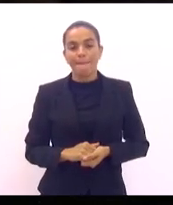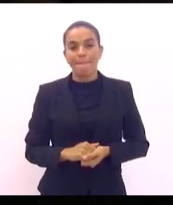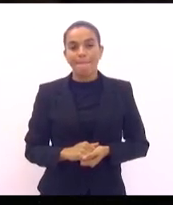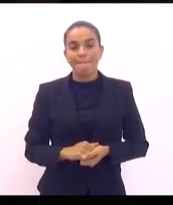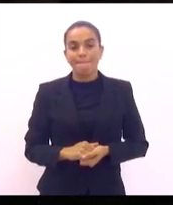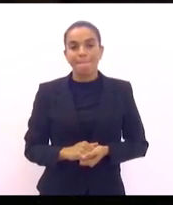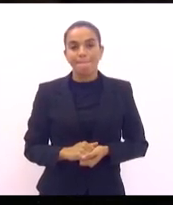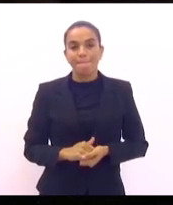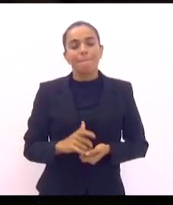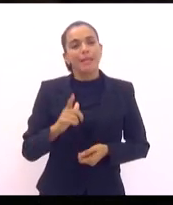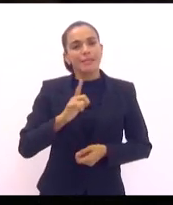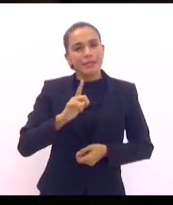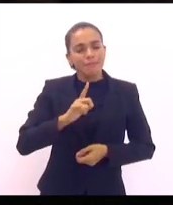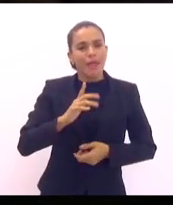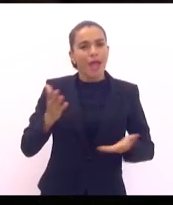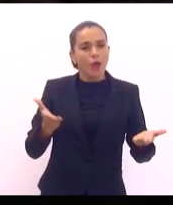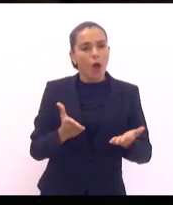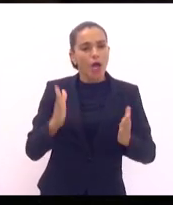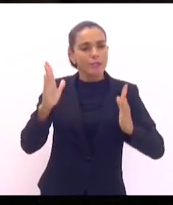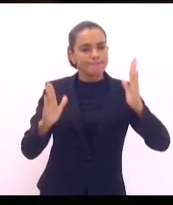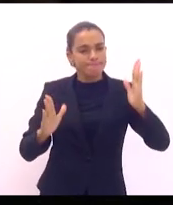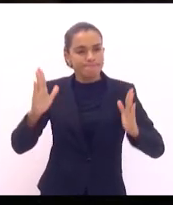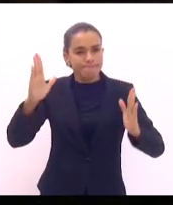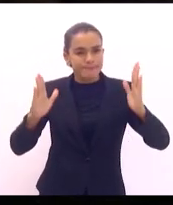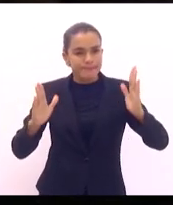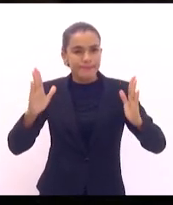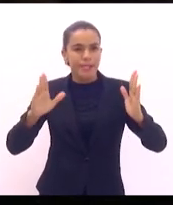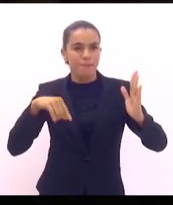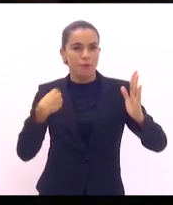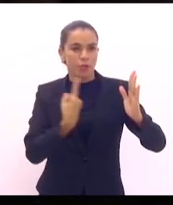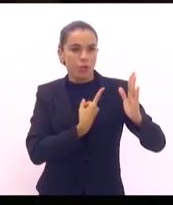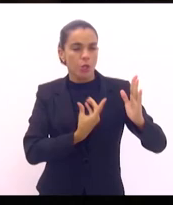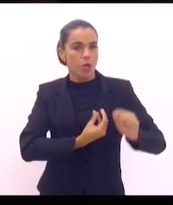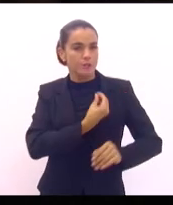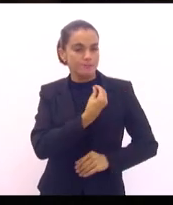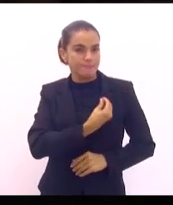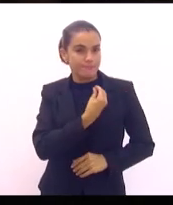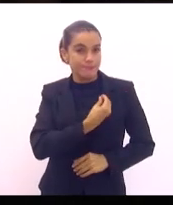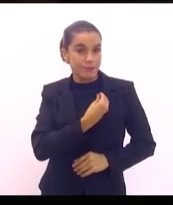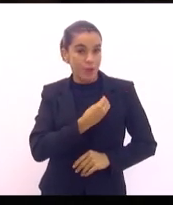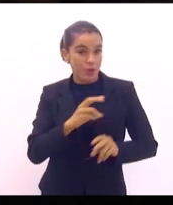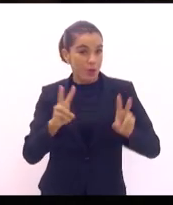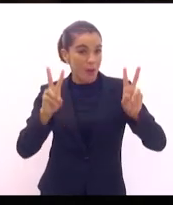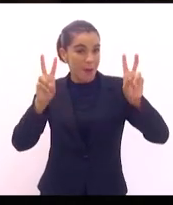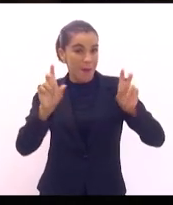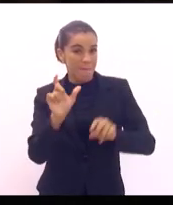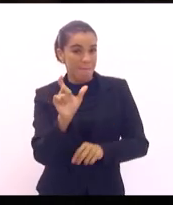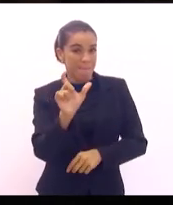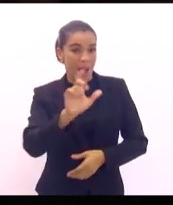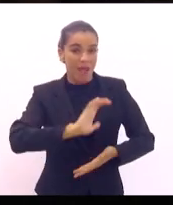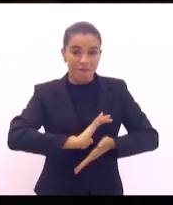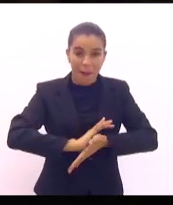nos tempos que nós vivemos, senhor presidente, esse preconceito